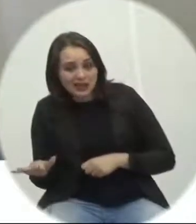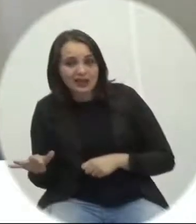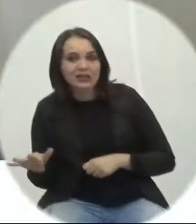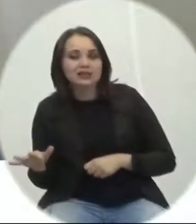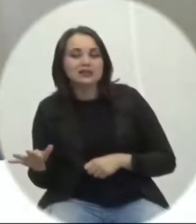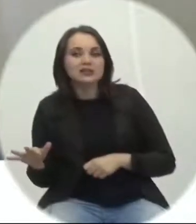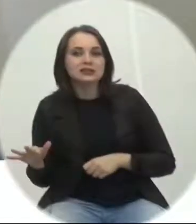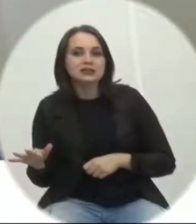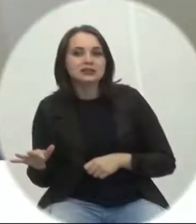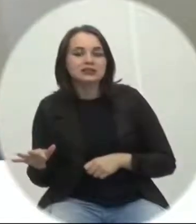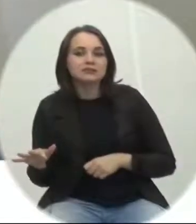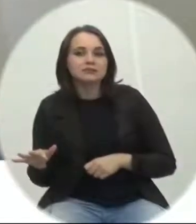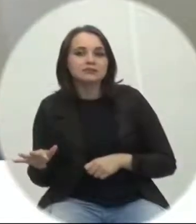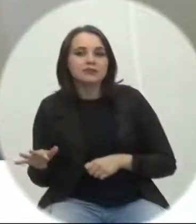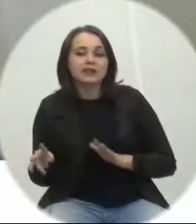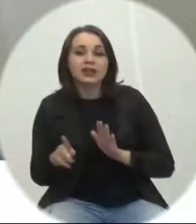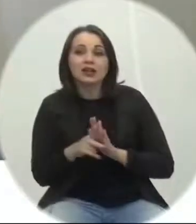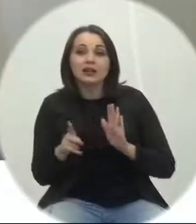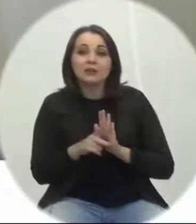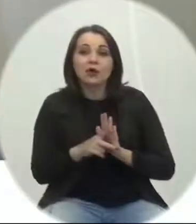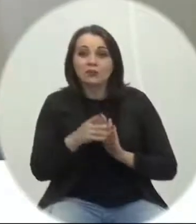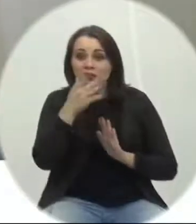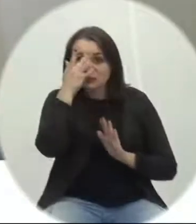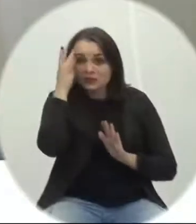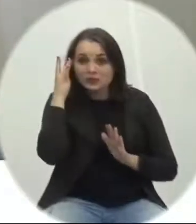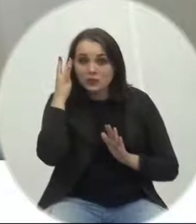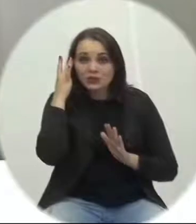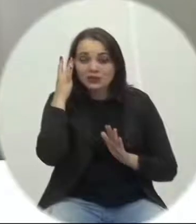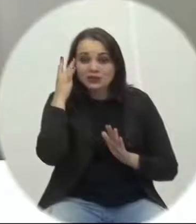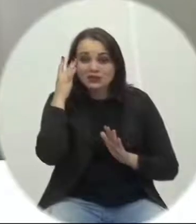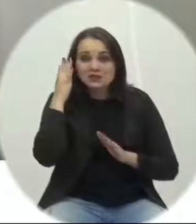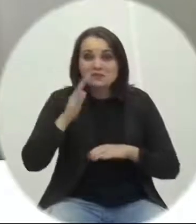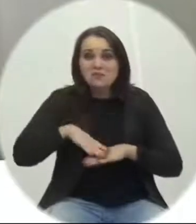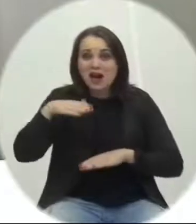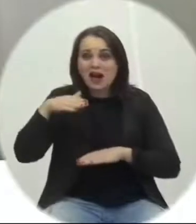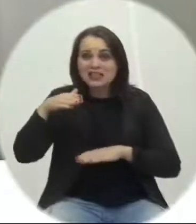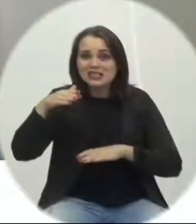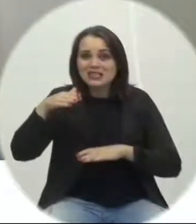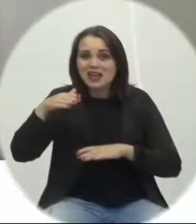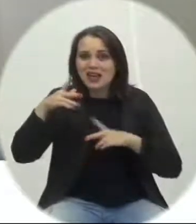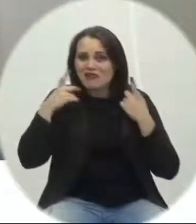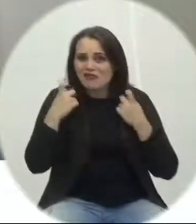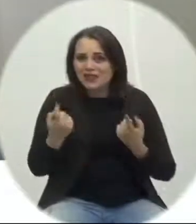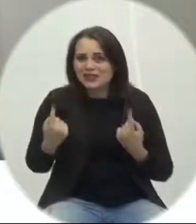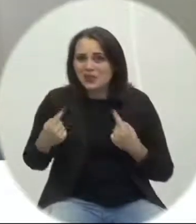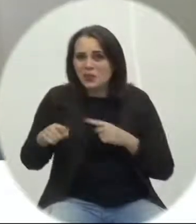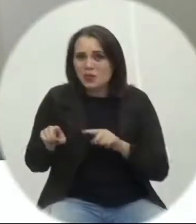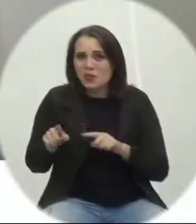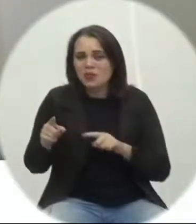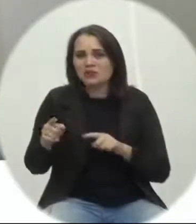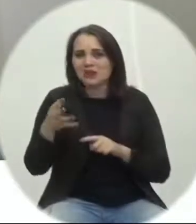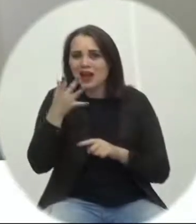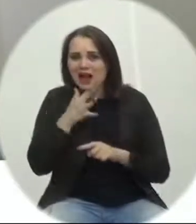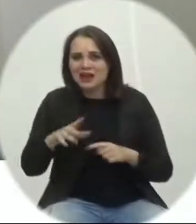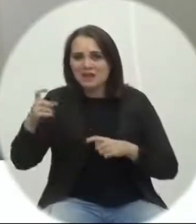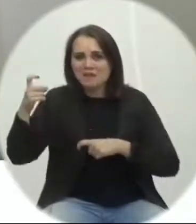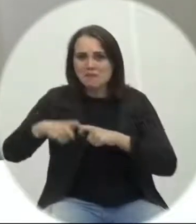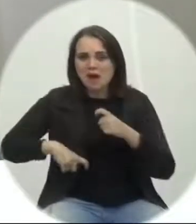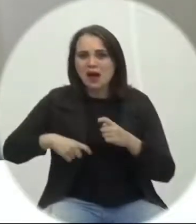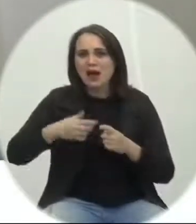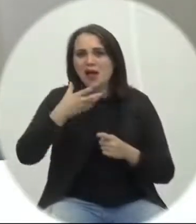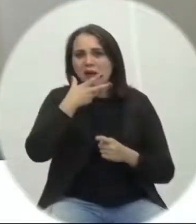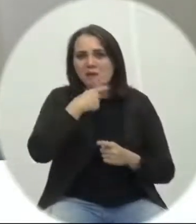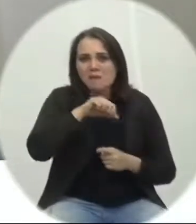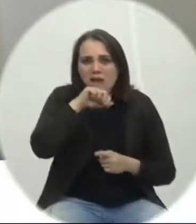das crianças são os que mais agridem os que mais violentam que são os próprios pais padrasto tio